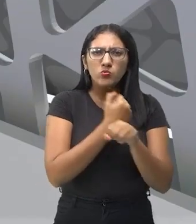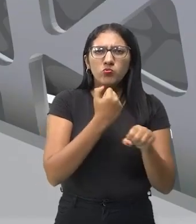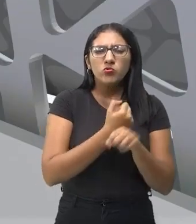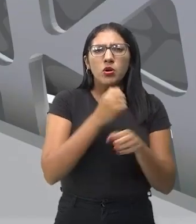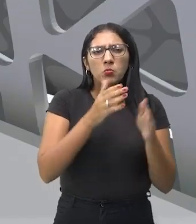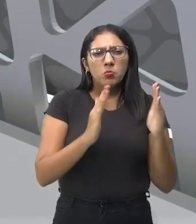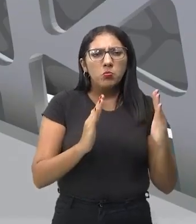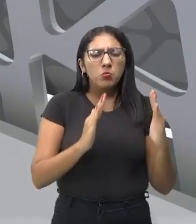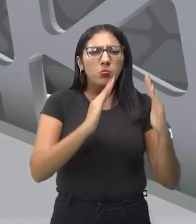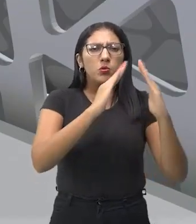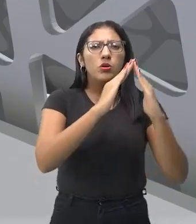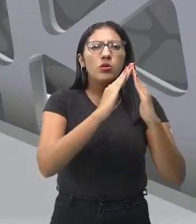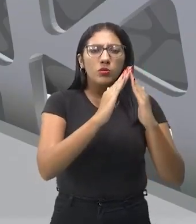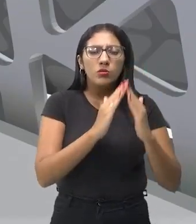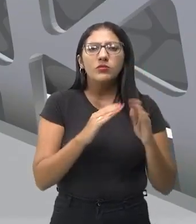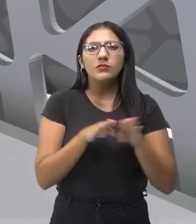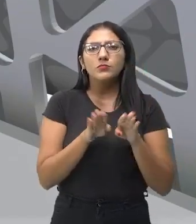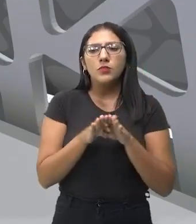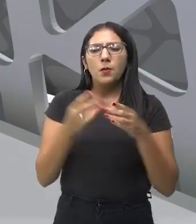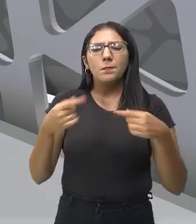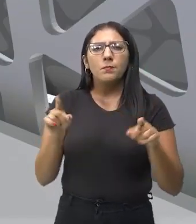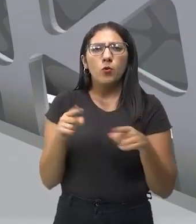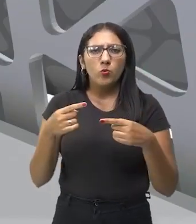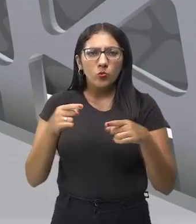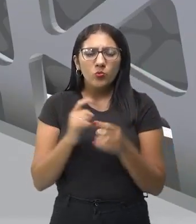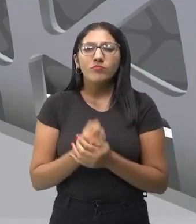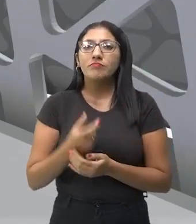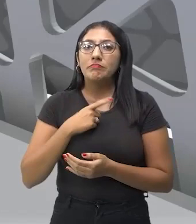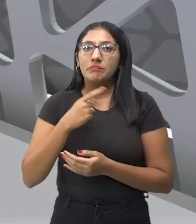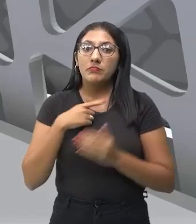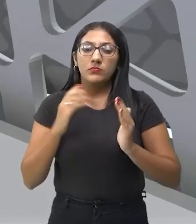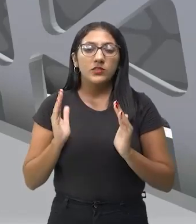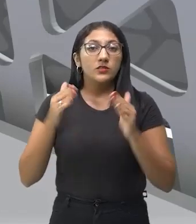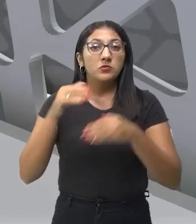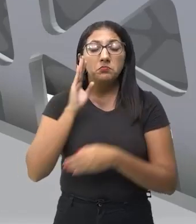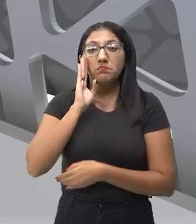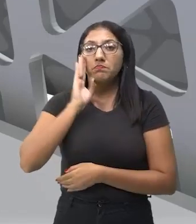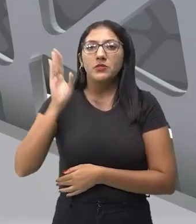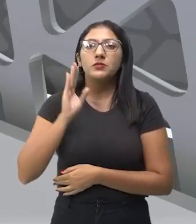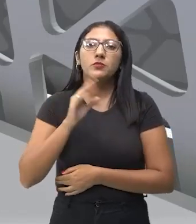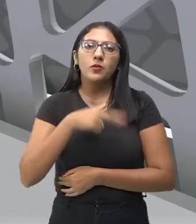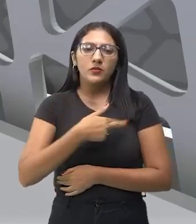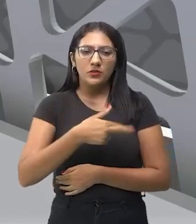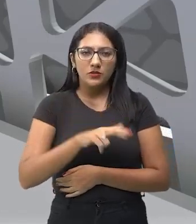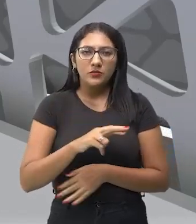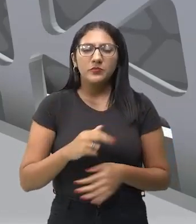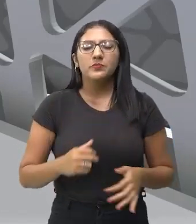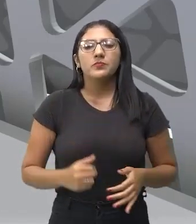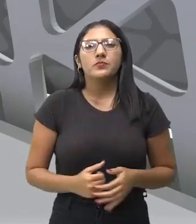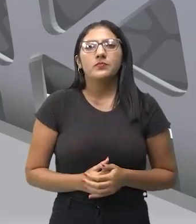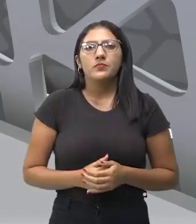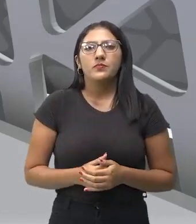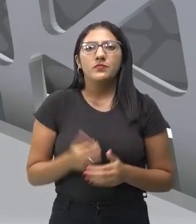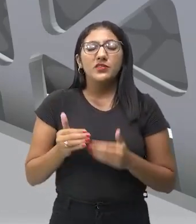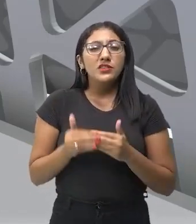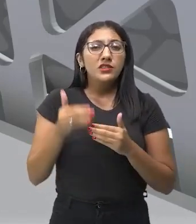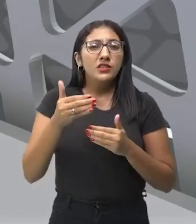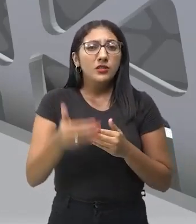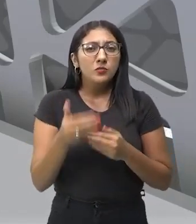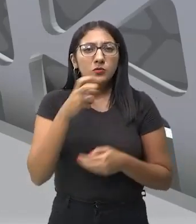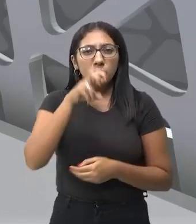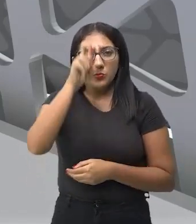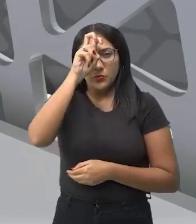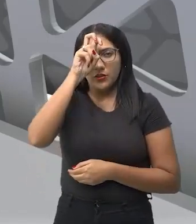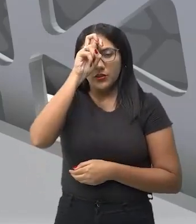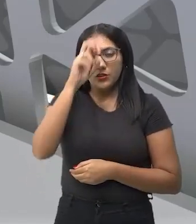construção das pirâmides, quanto à música, era muito voltado para o lado religioso. Passando do Egito,